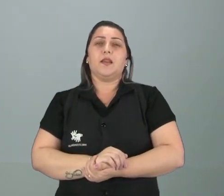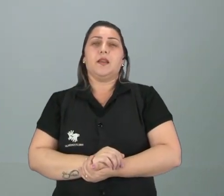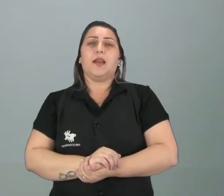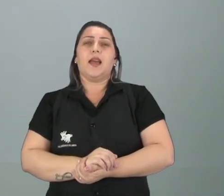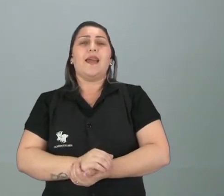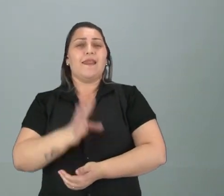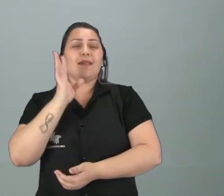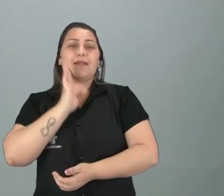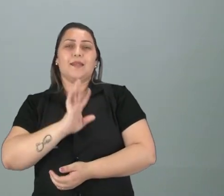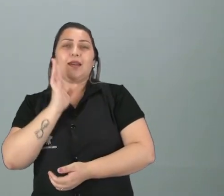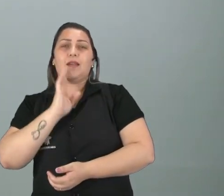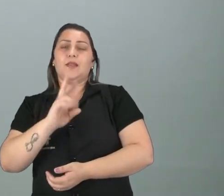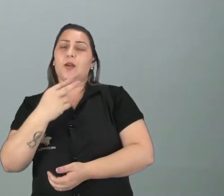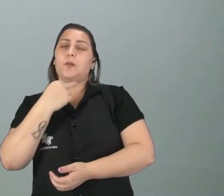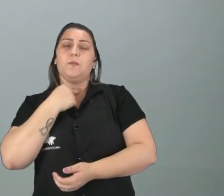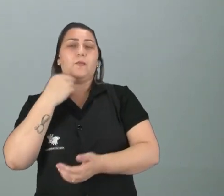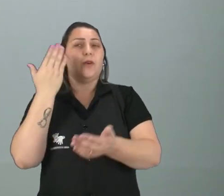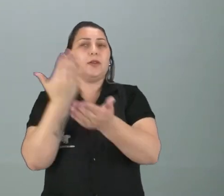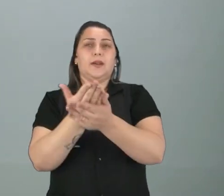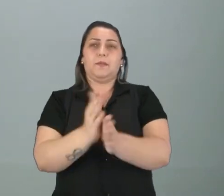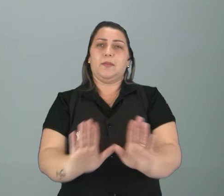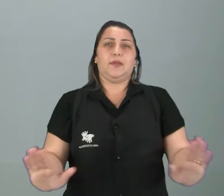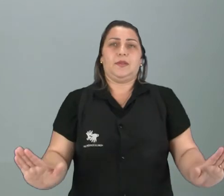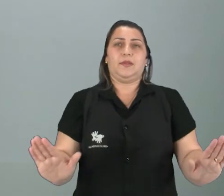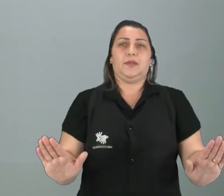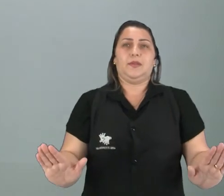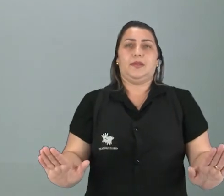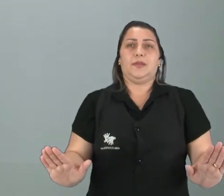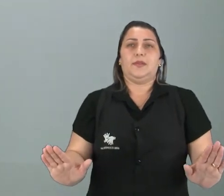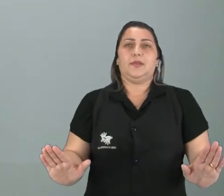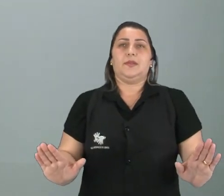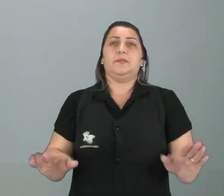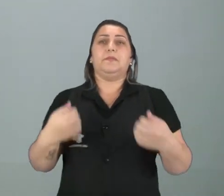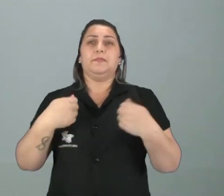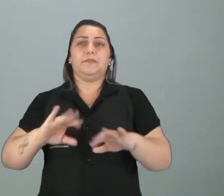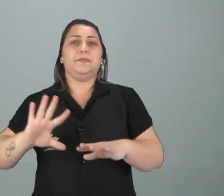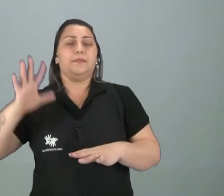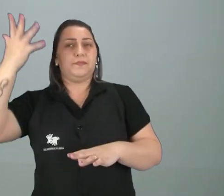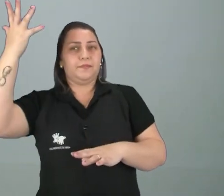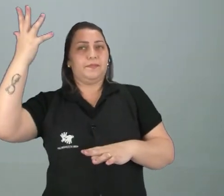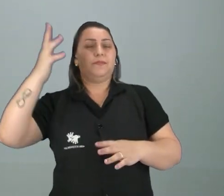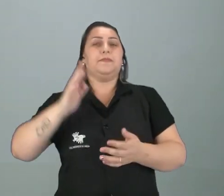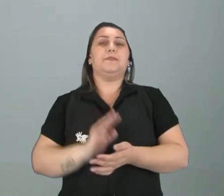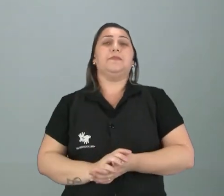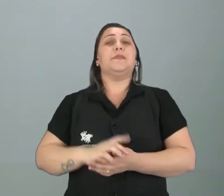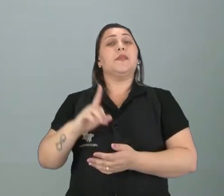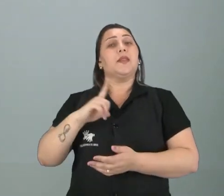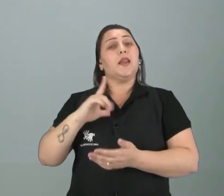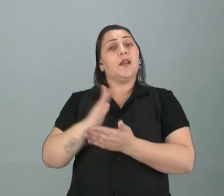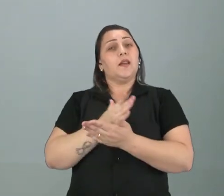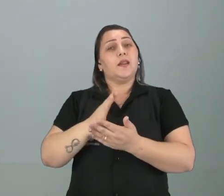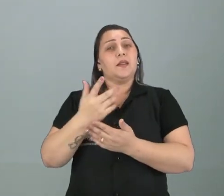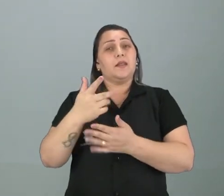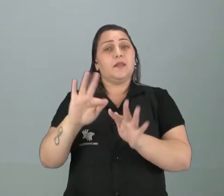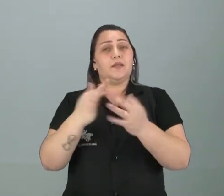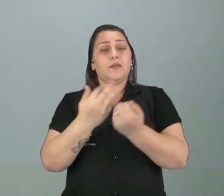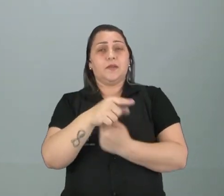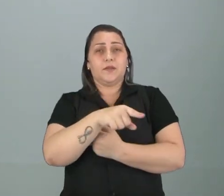né, poxa, aquilo é legal, isso não pode parar, né, isso não pode deixar de acontecer. Como tem algumas coisas na família de vocês,